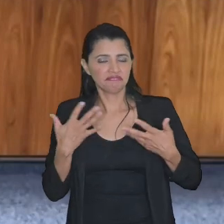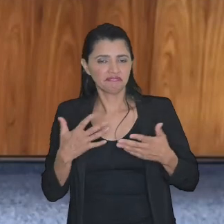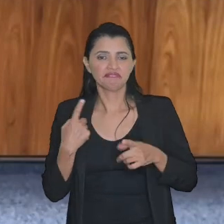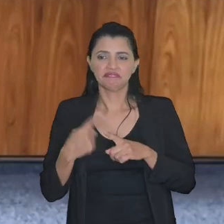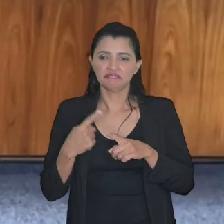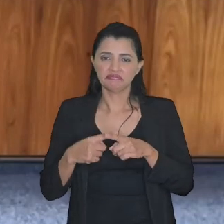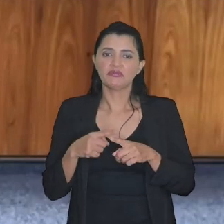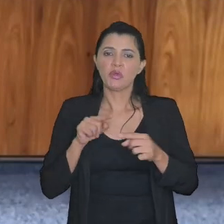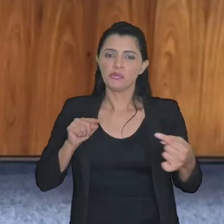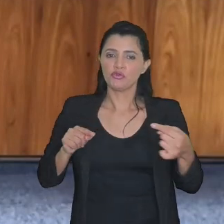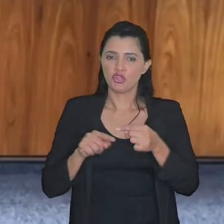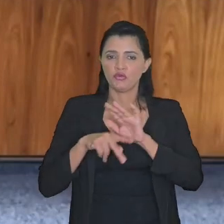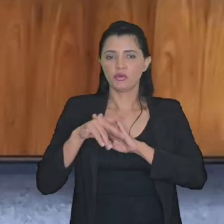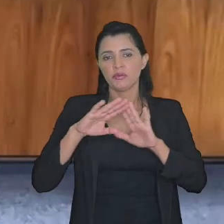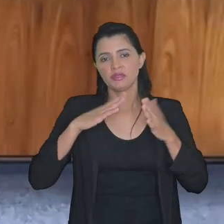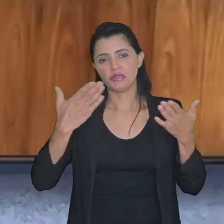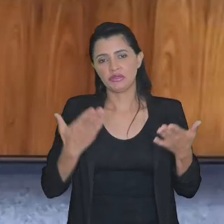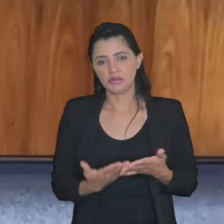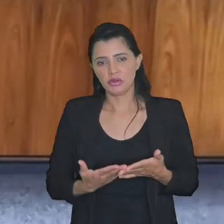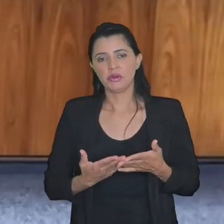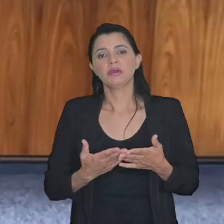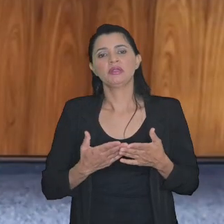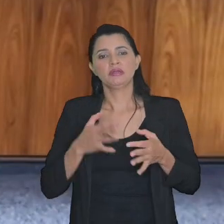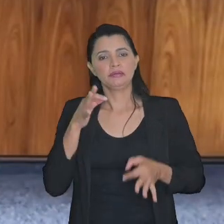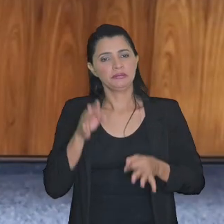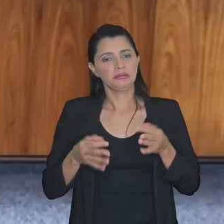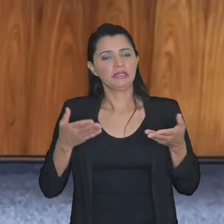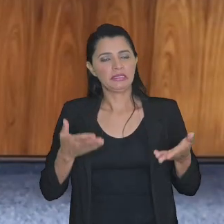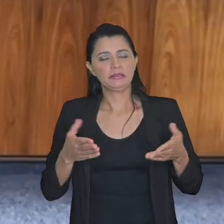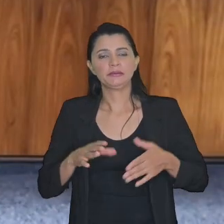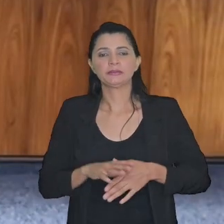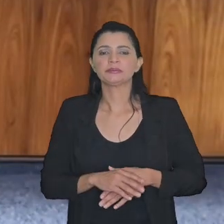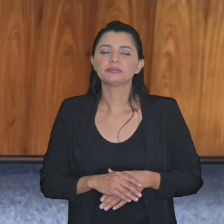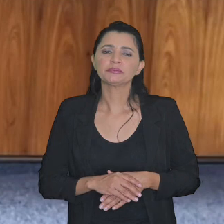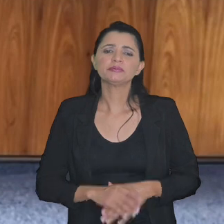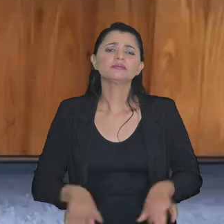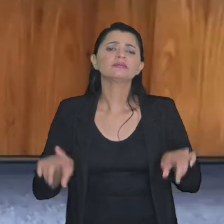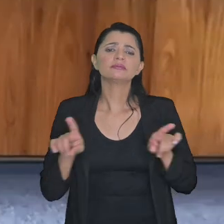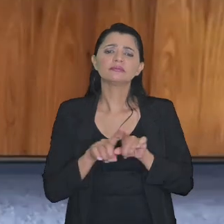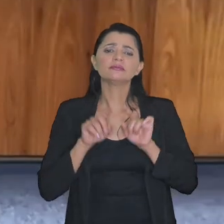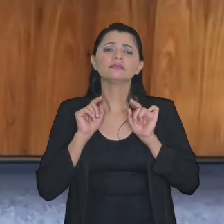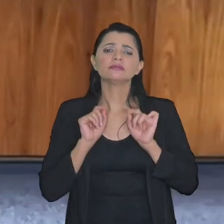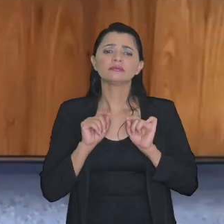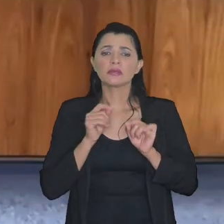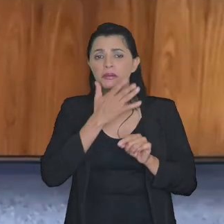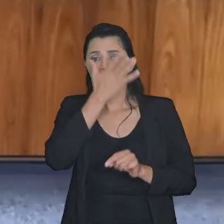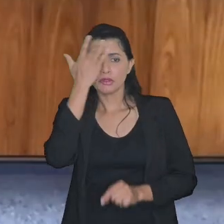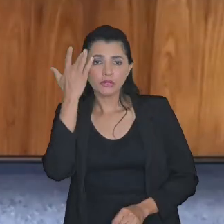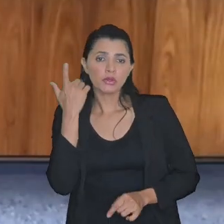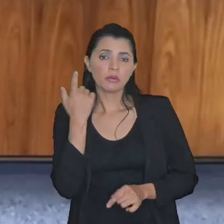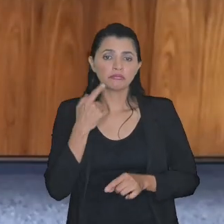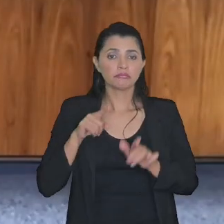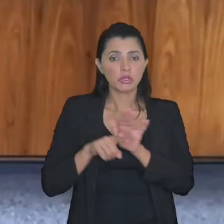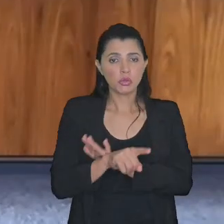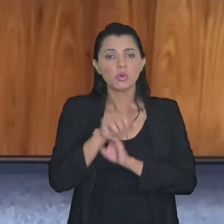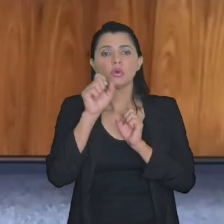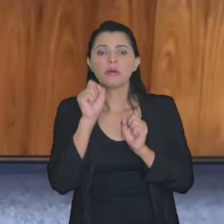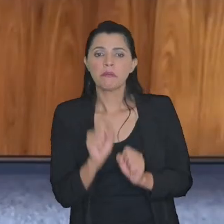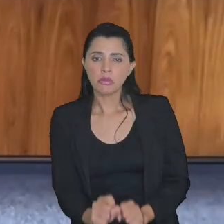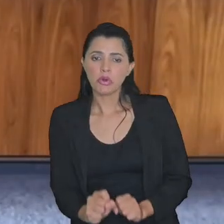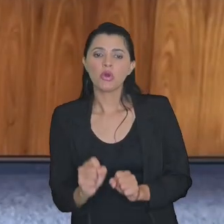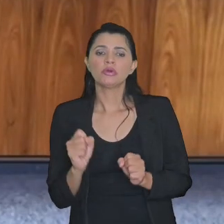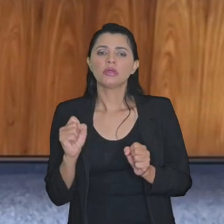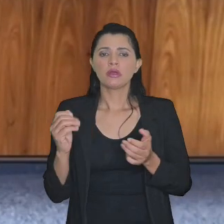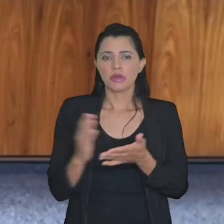atinge os objetivos da escola da magistratura na escola e quem quiser formular perguntas pode